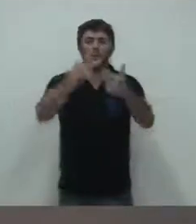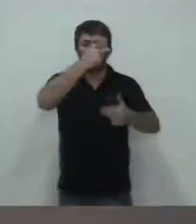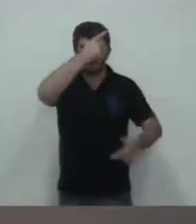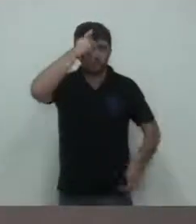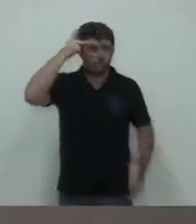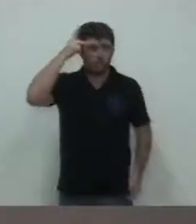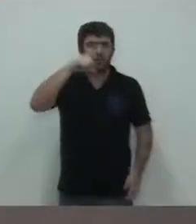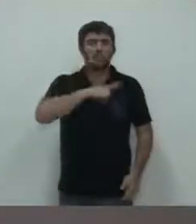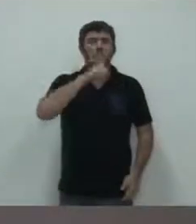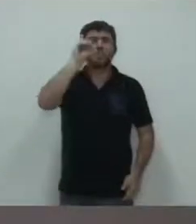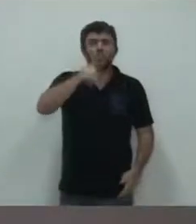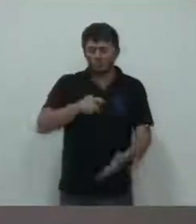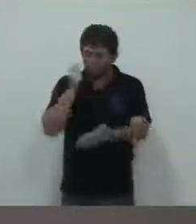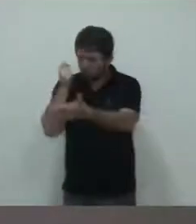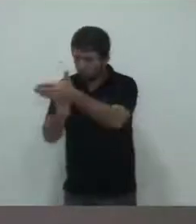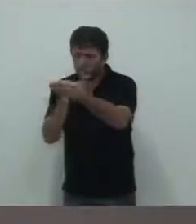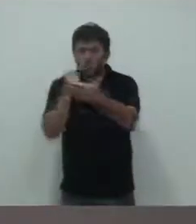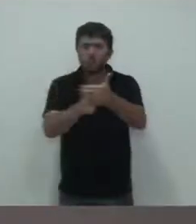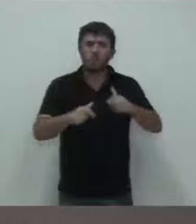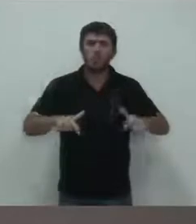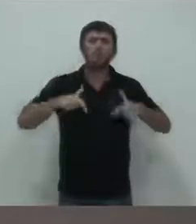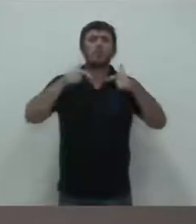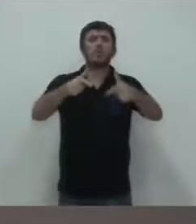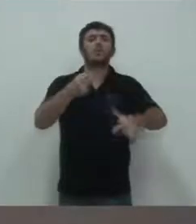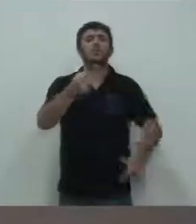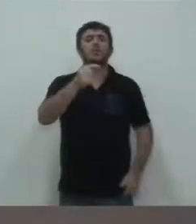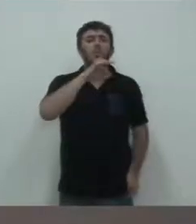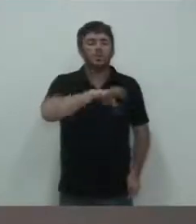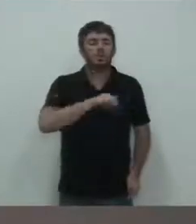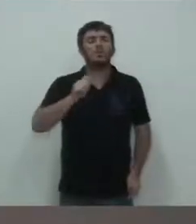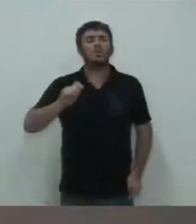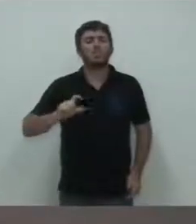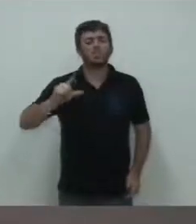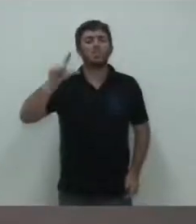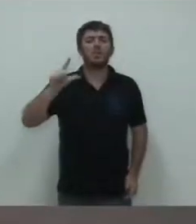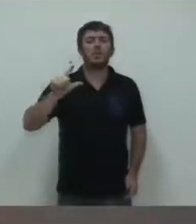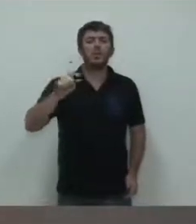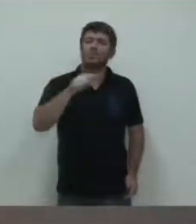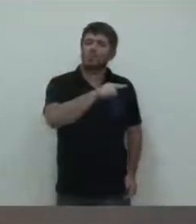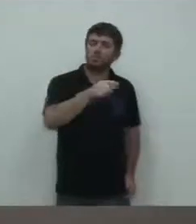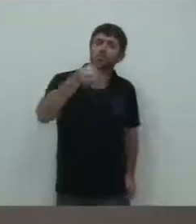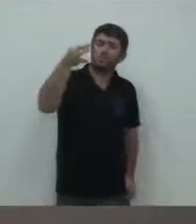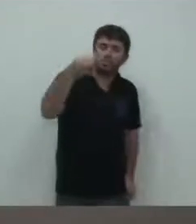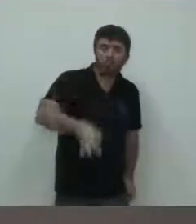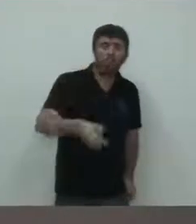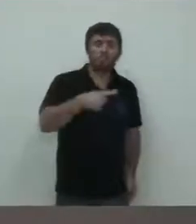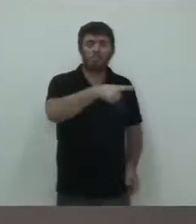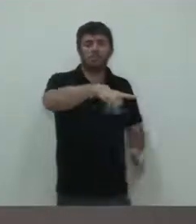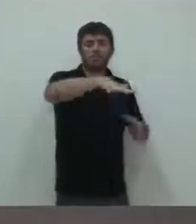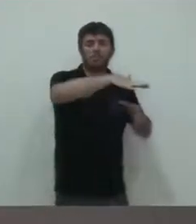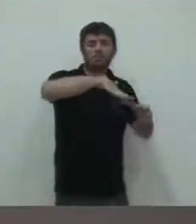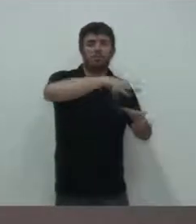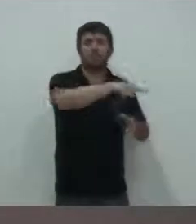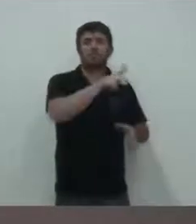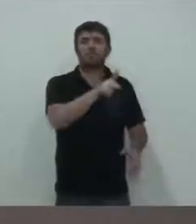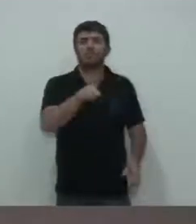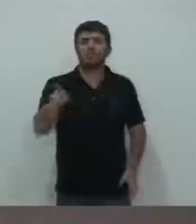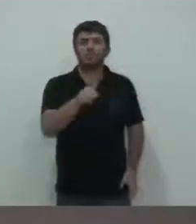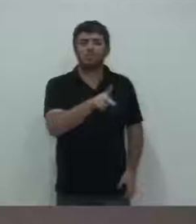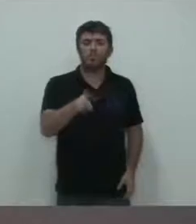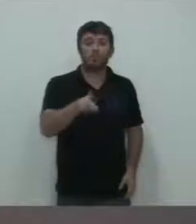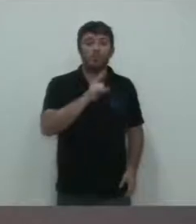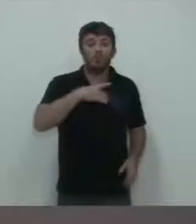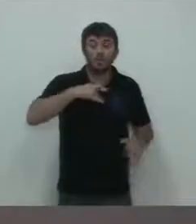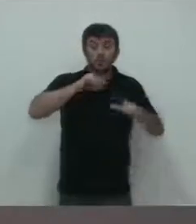pelo seu salário, de ter reajuste sim, e eles estão certos realmente de lutar, e eu quero só alertar as